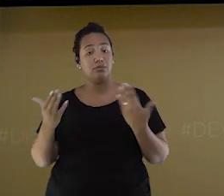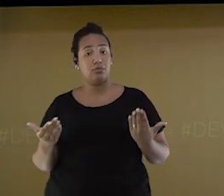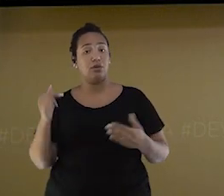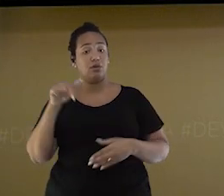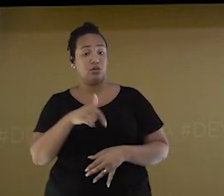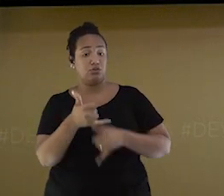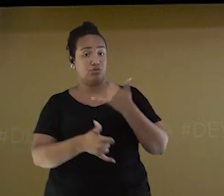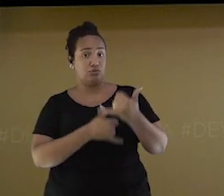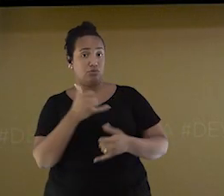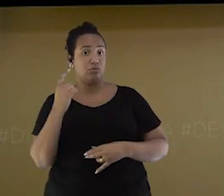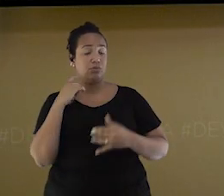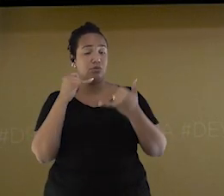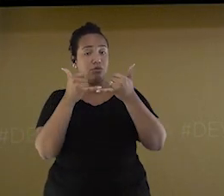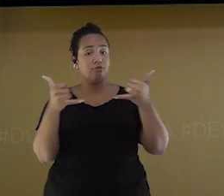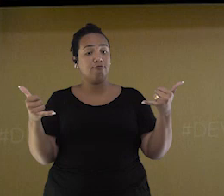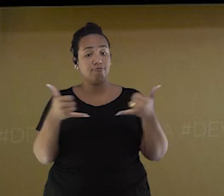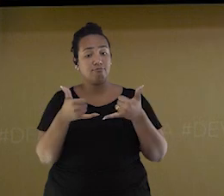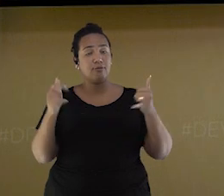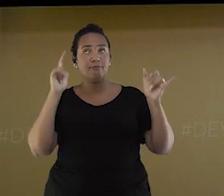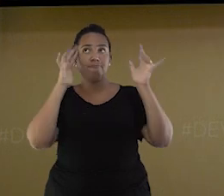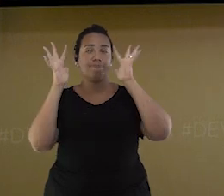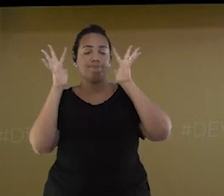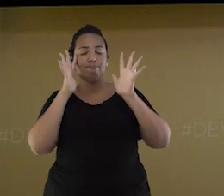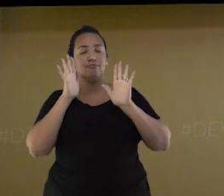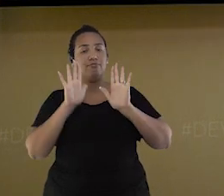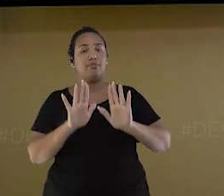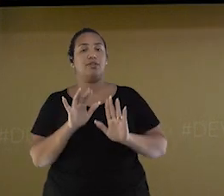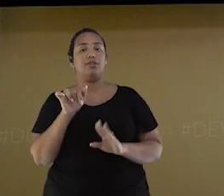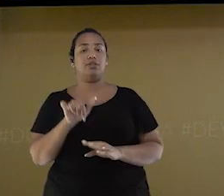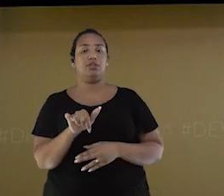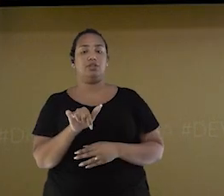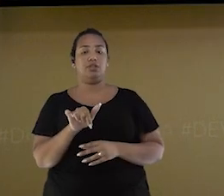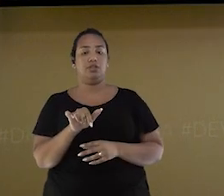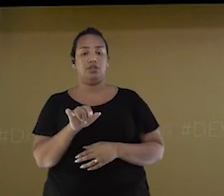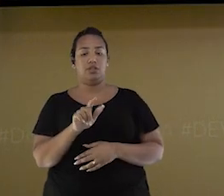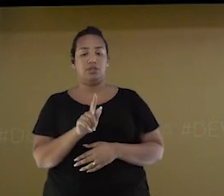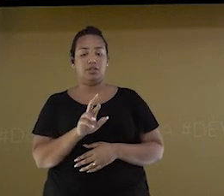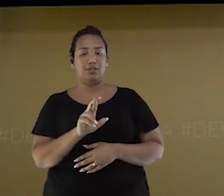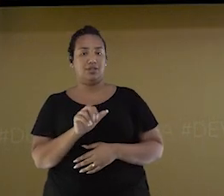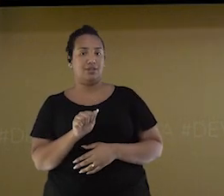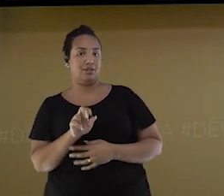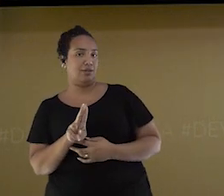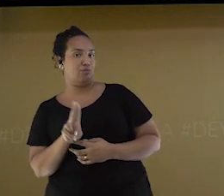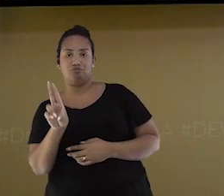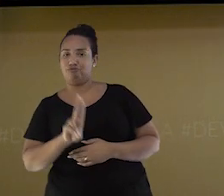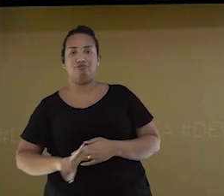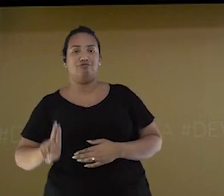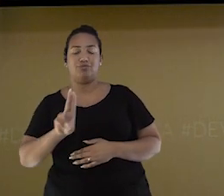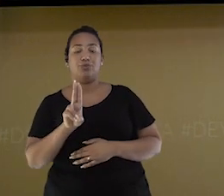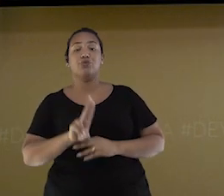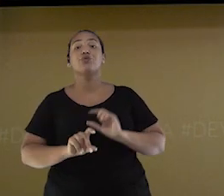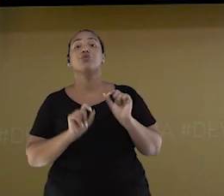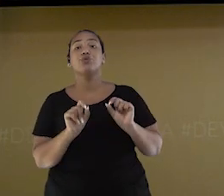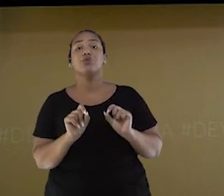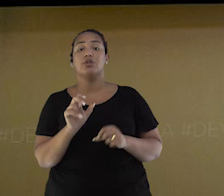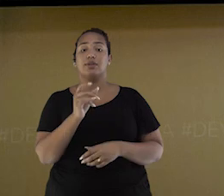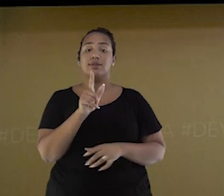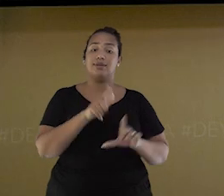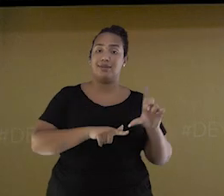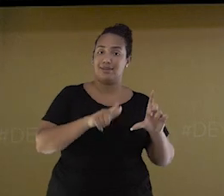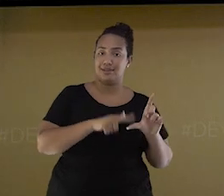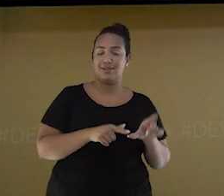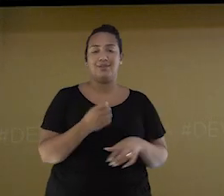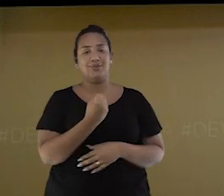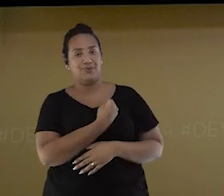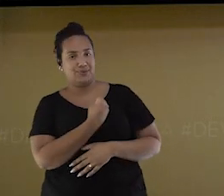mas ao invés dos graus, são usados números e letras, como você consegue ver aqui. através de uma